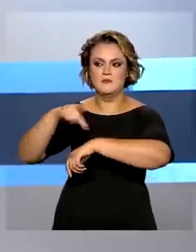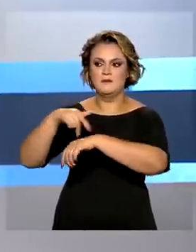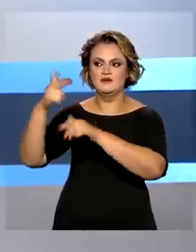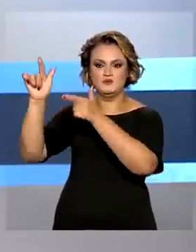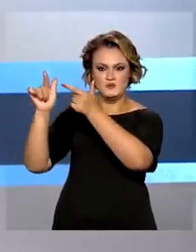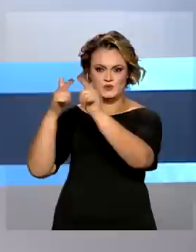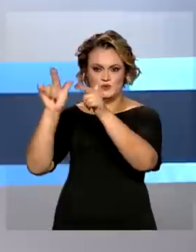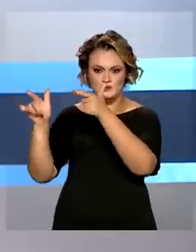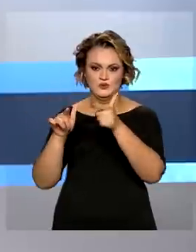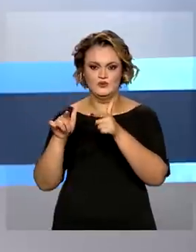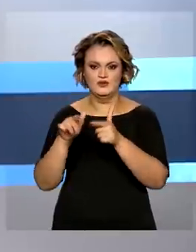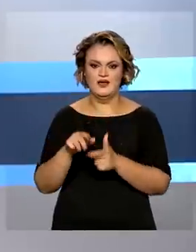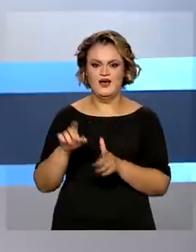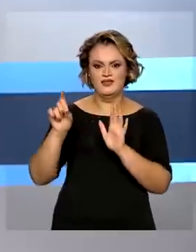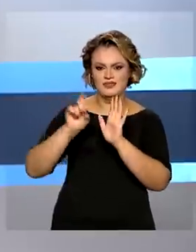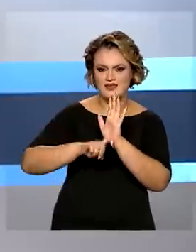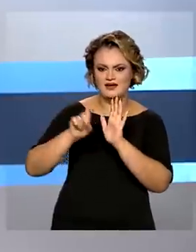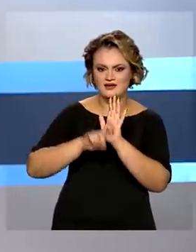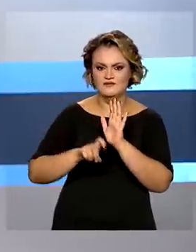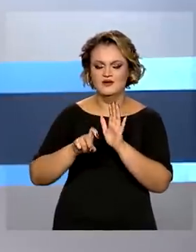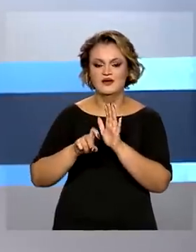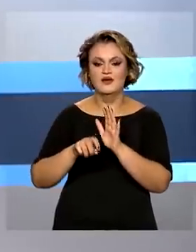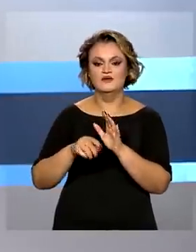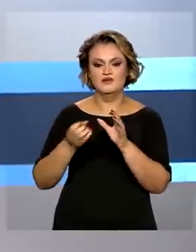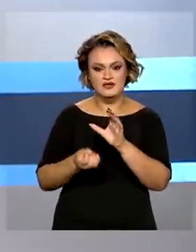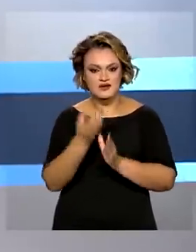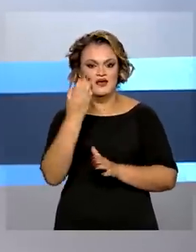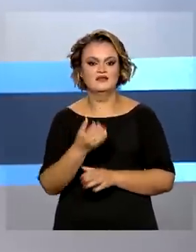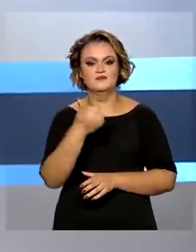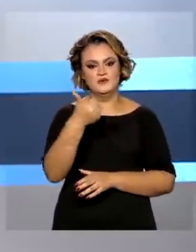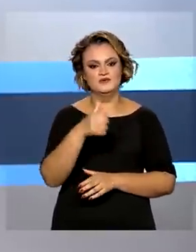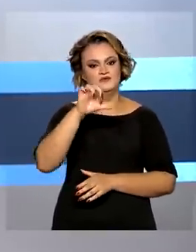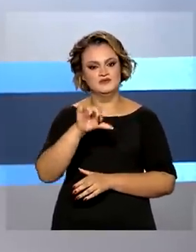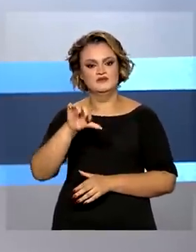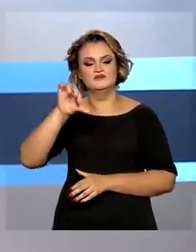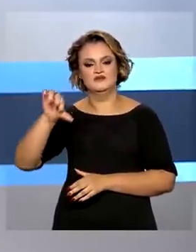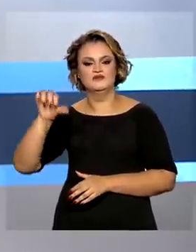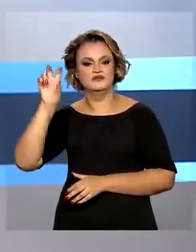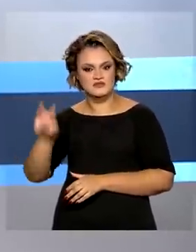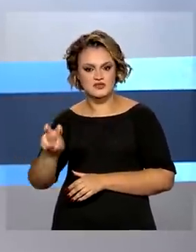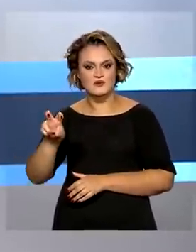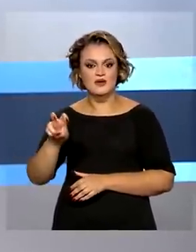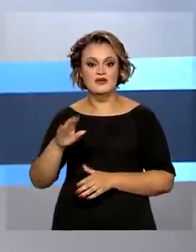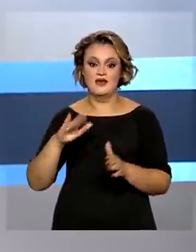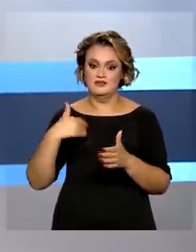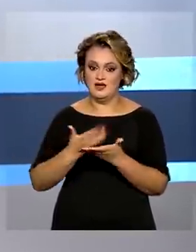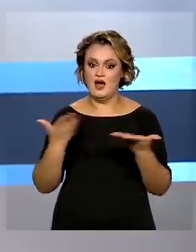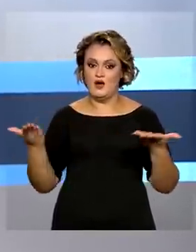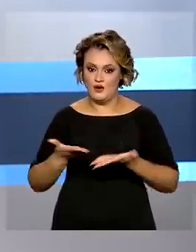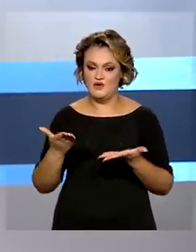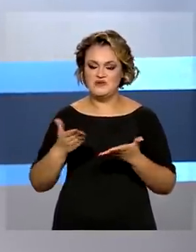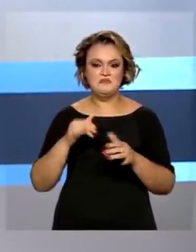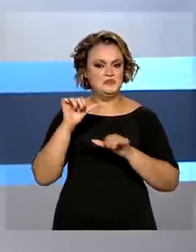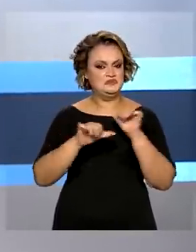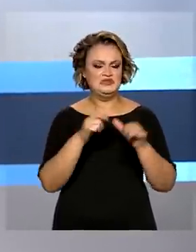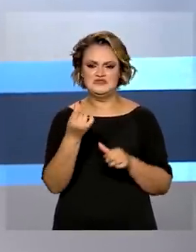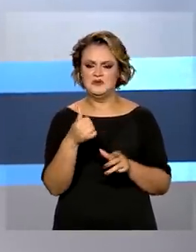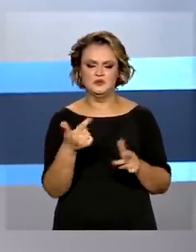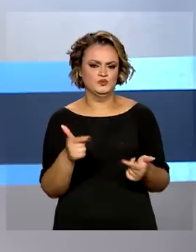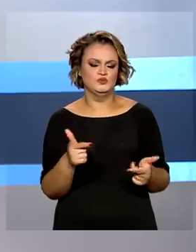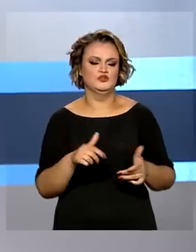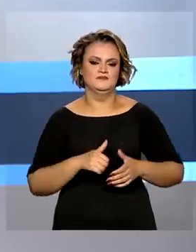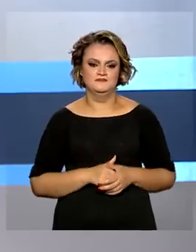países. A chamada tarifa externa comum foi criada em 1995 e desde então não havia sofrido